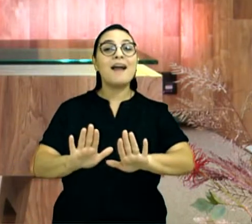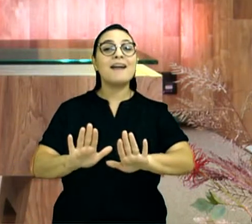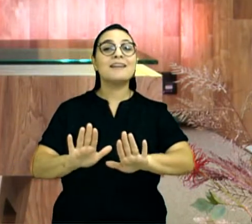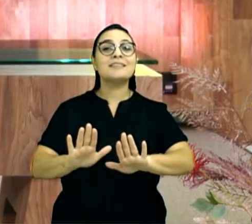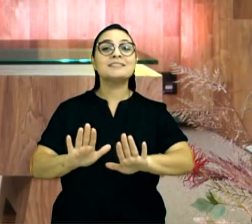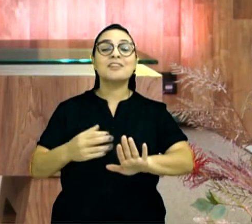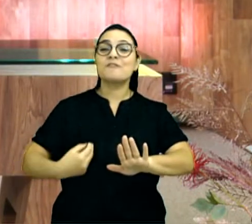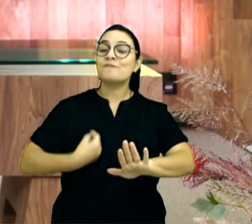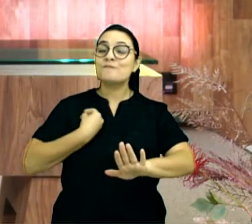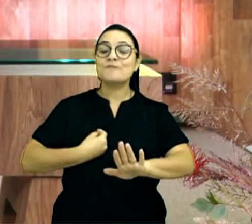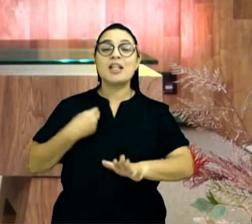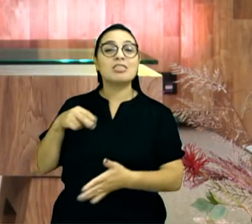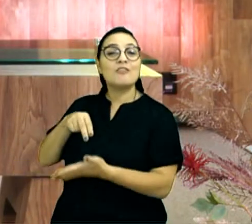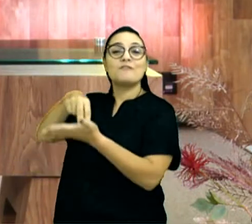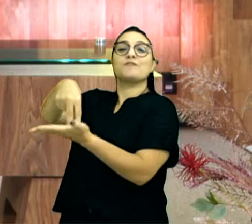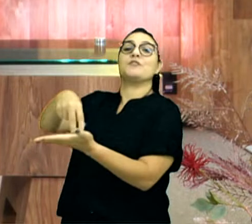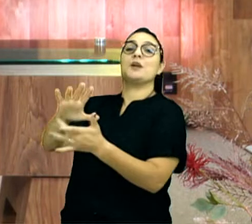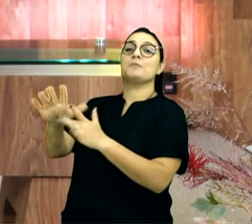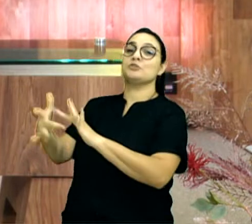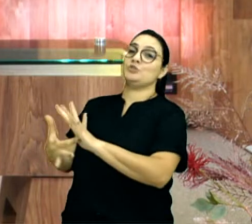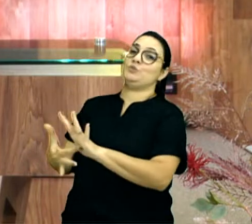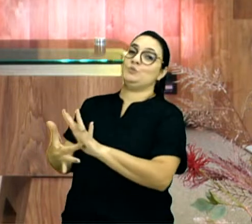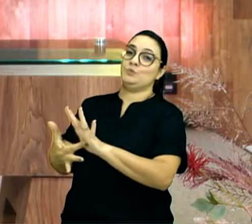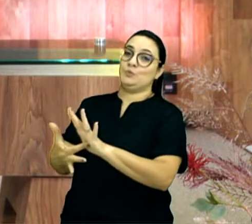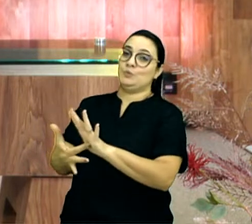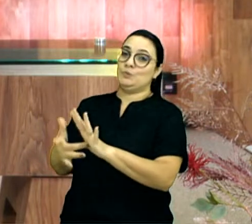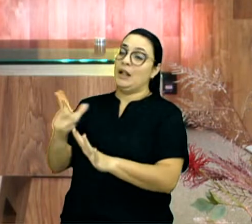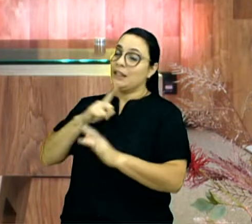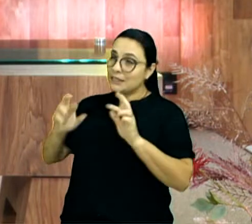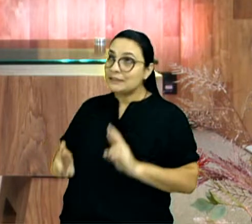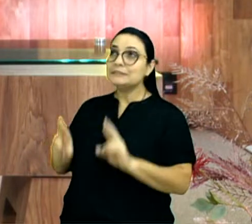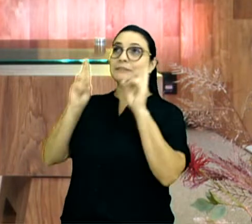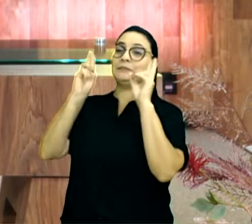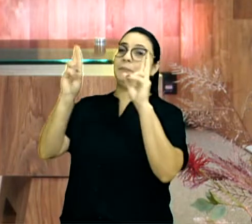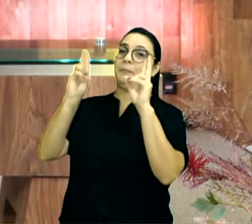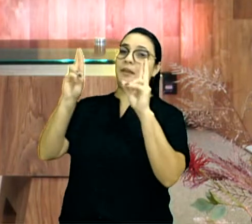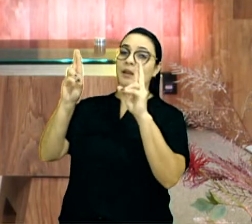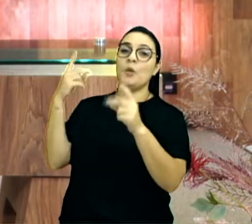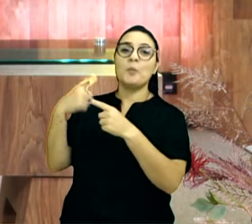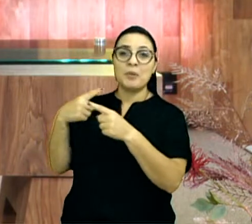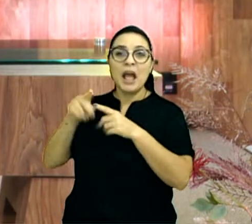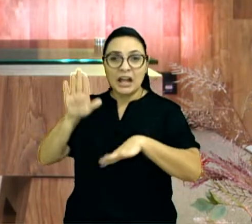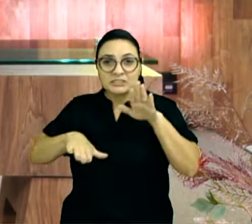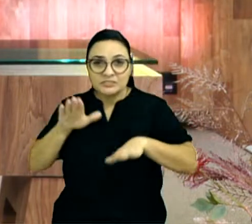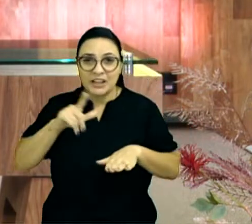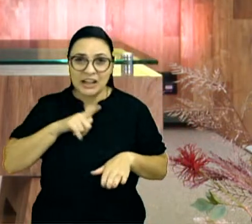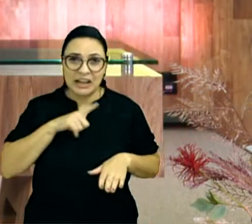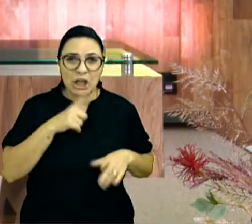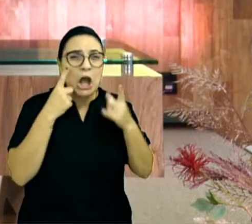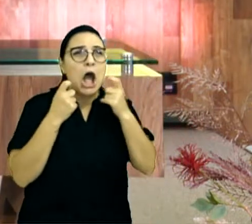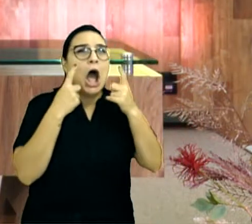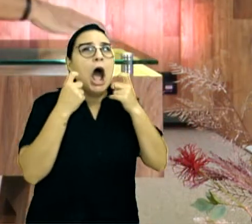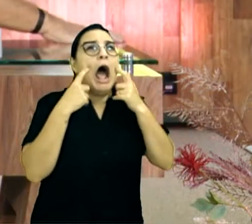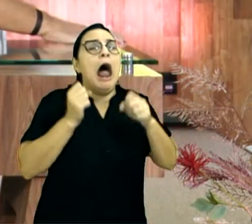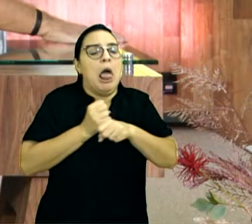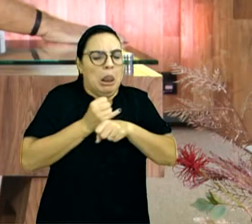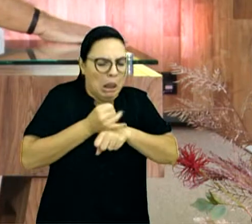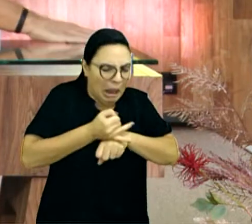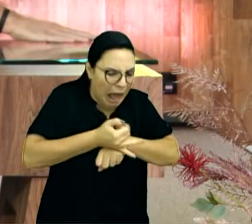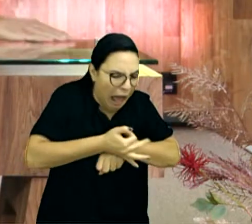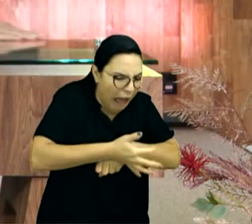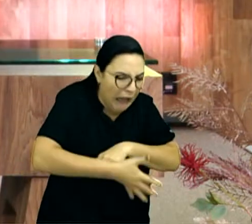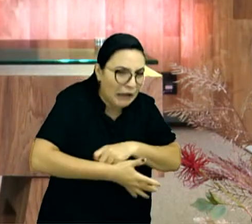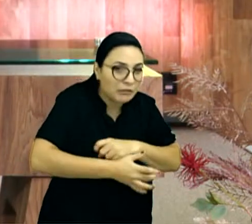nosso testemunho é de alguém que tem esperança. O choro pode durar uma noite inteira, mas pela manhã vem a